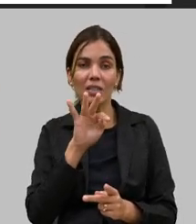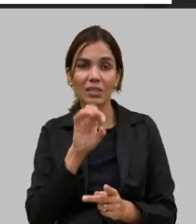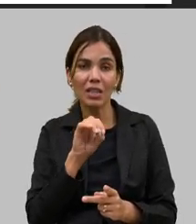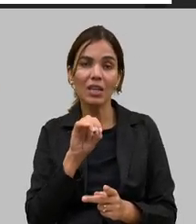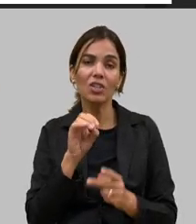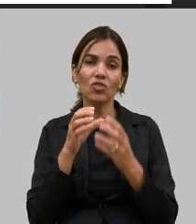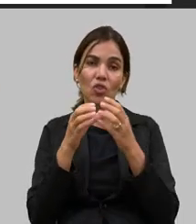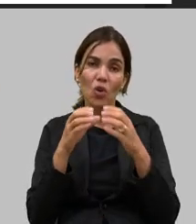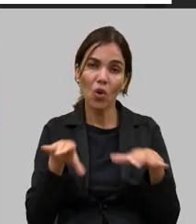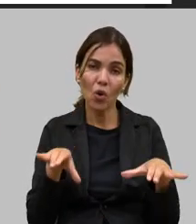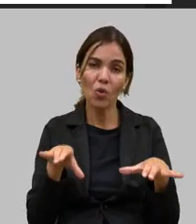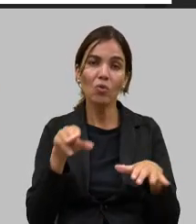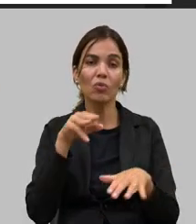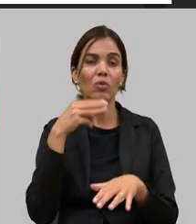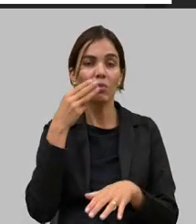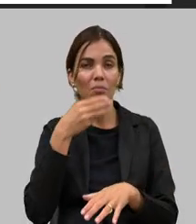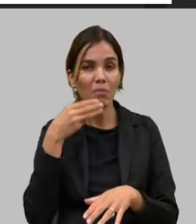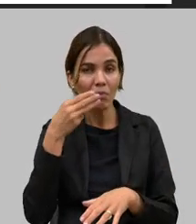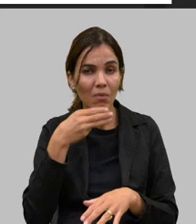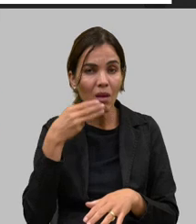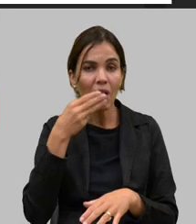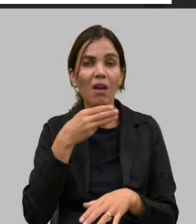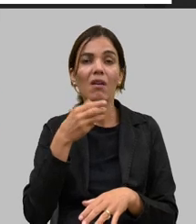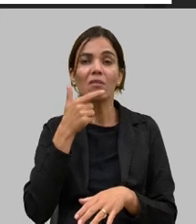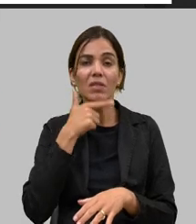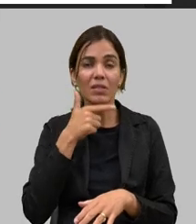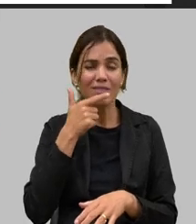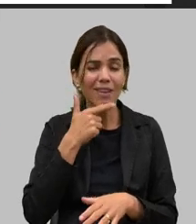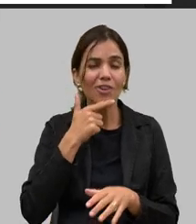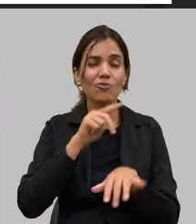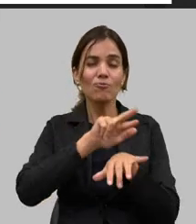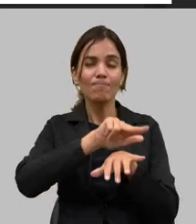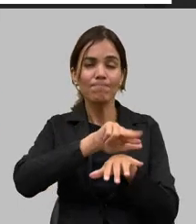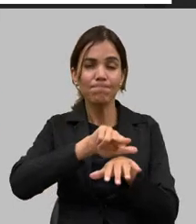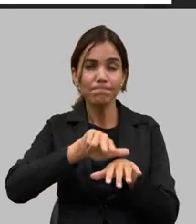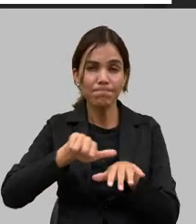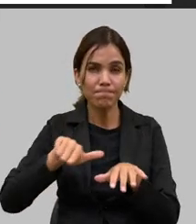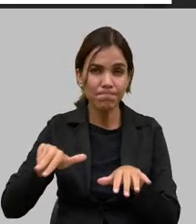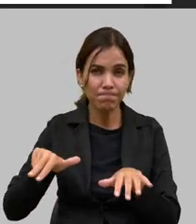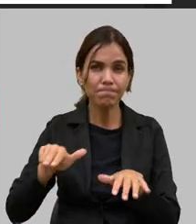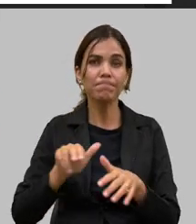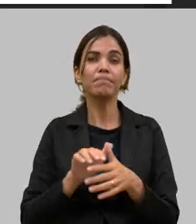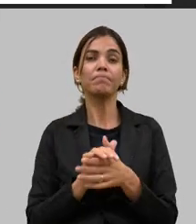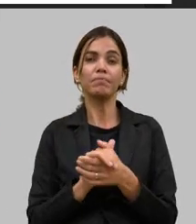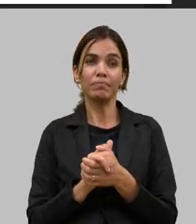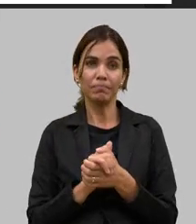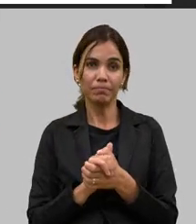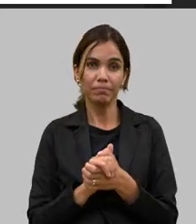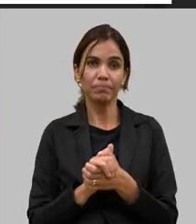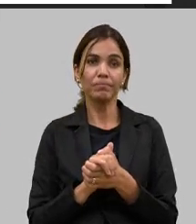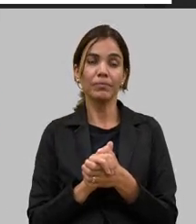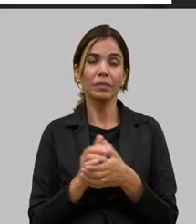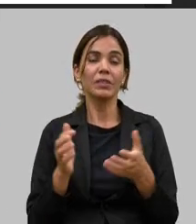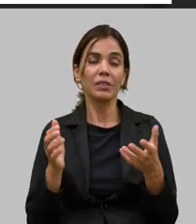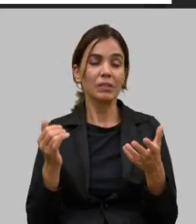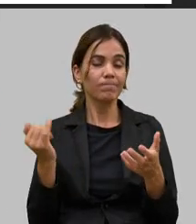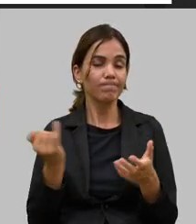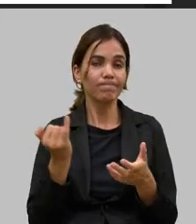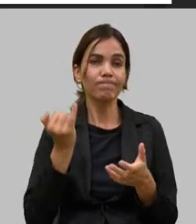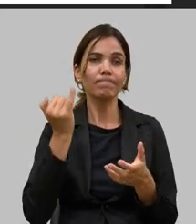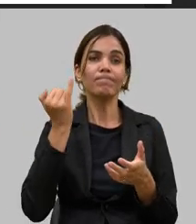embutidos queijos então isso assim é fundamental nós termos